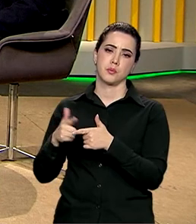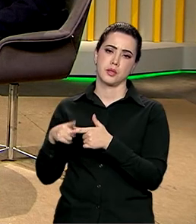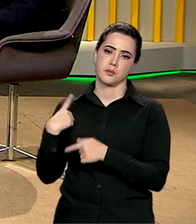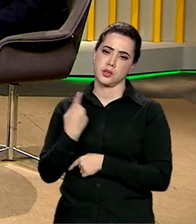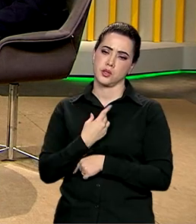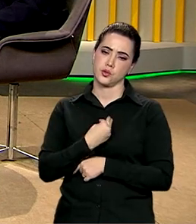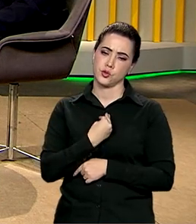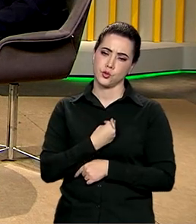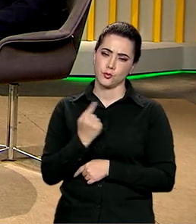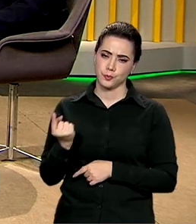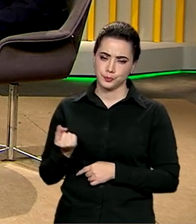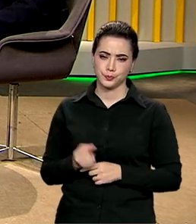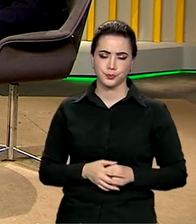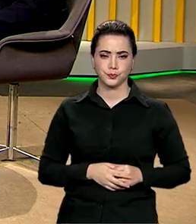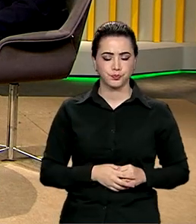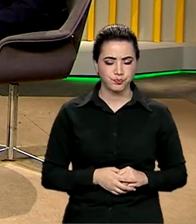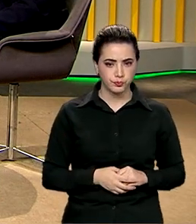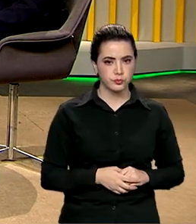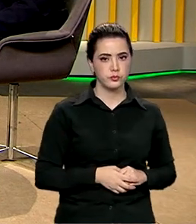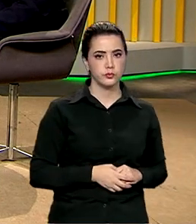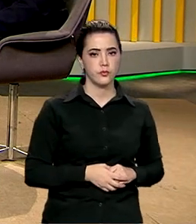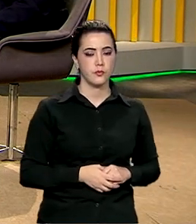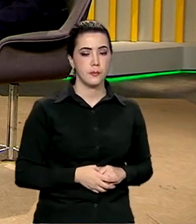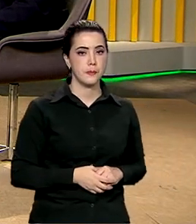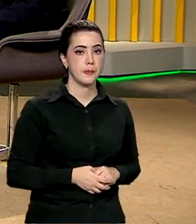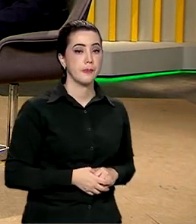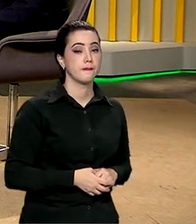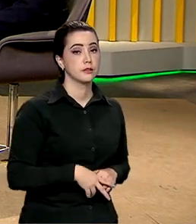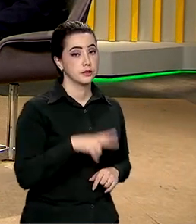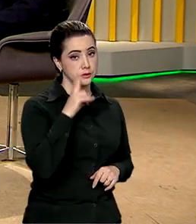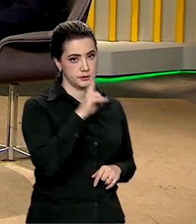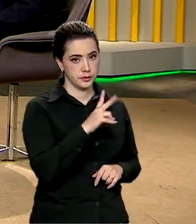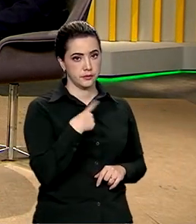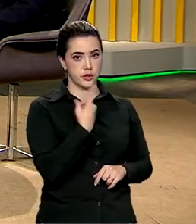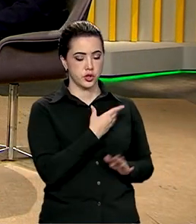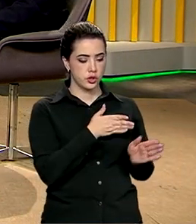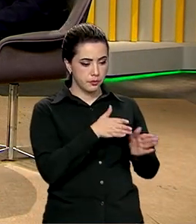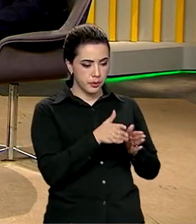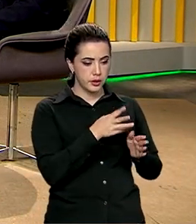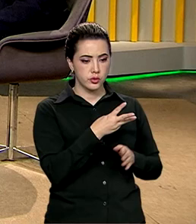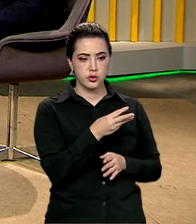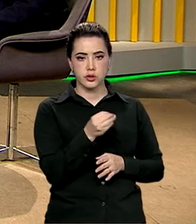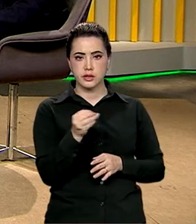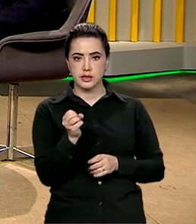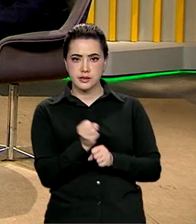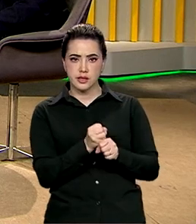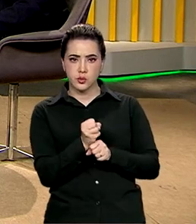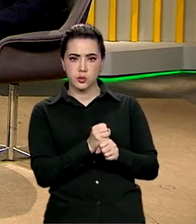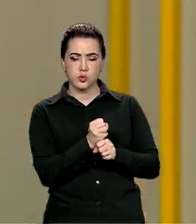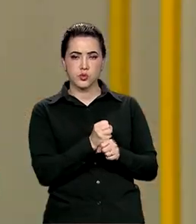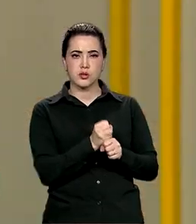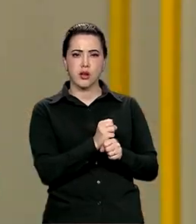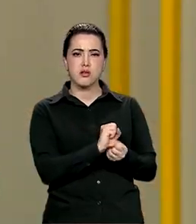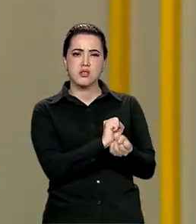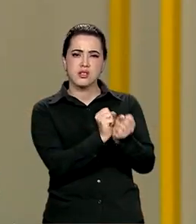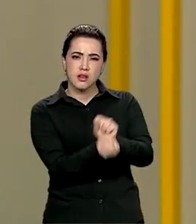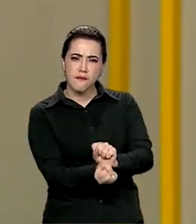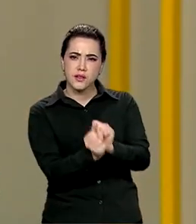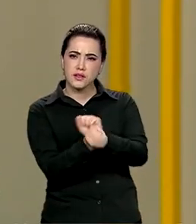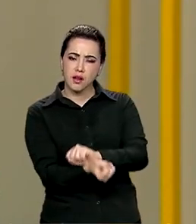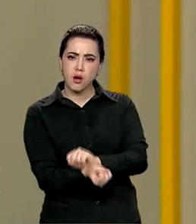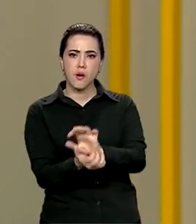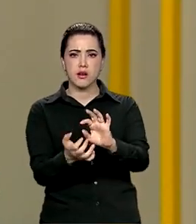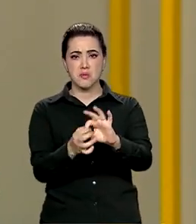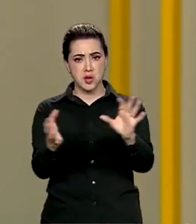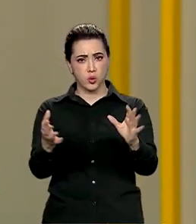gente assiste, não é? Veja, nós vivemos 300 anos de escravidão, uma abolição inconclusa, e, portanto, se vão